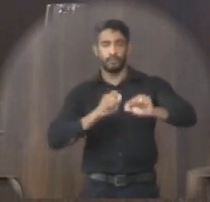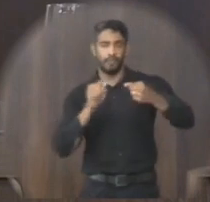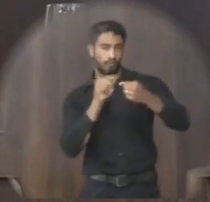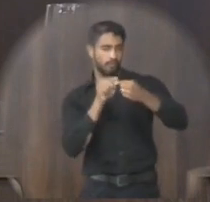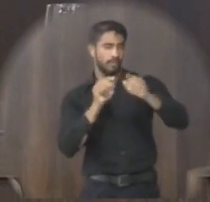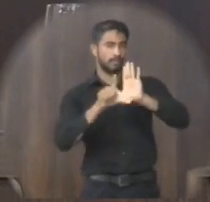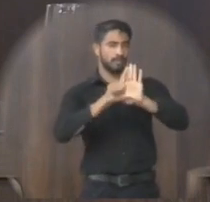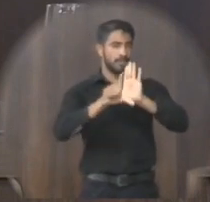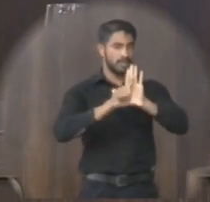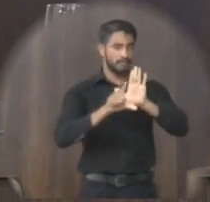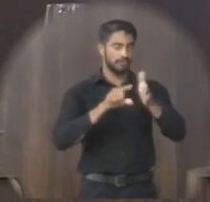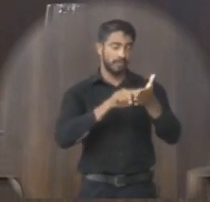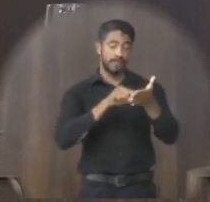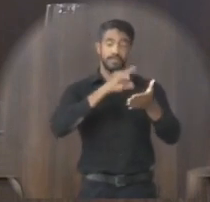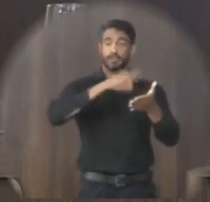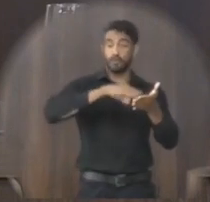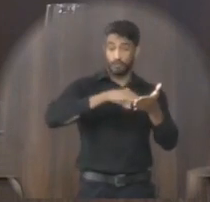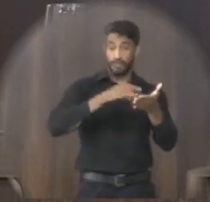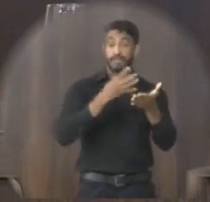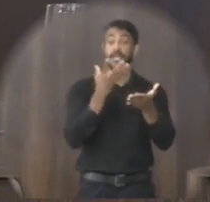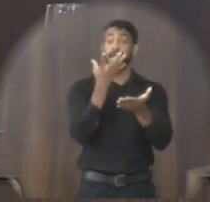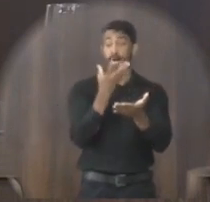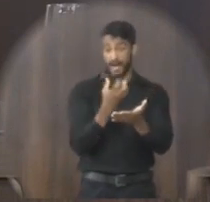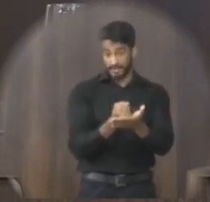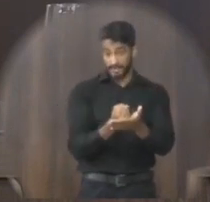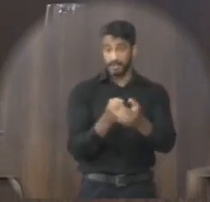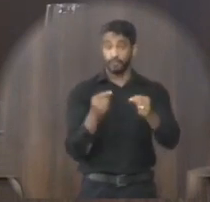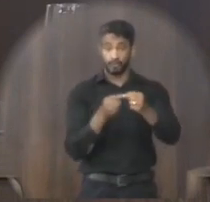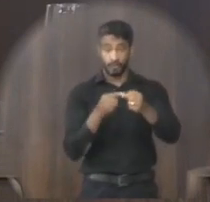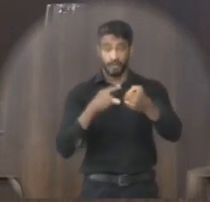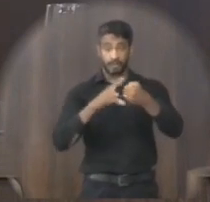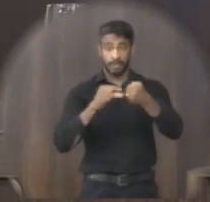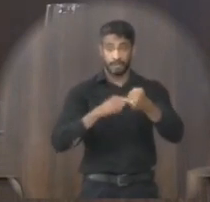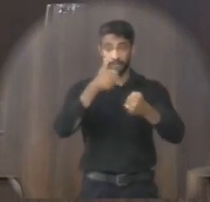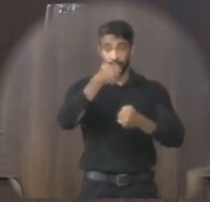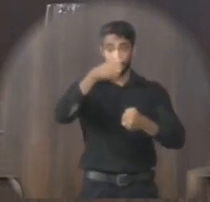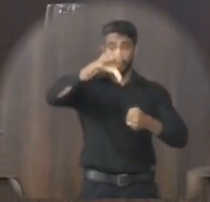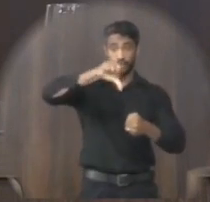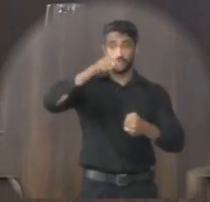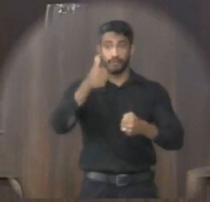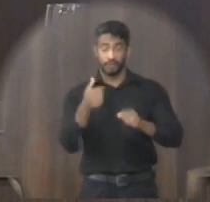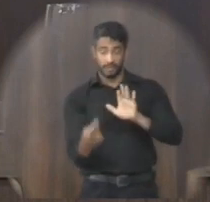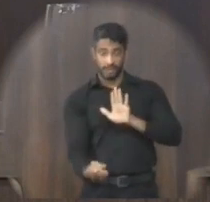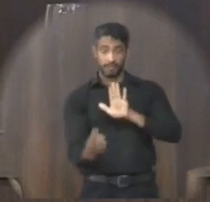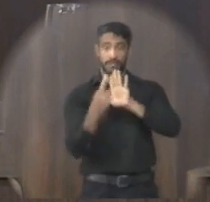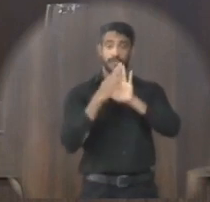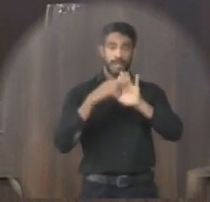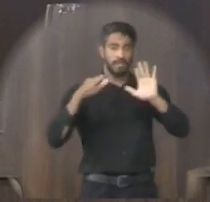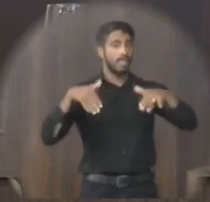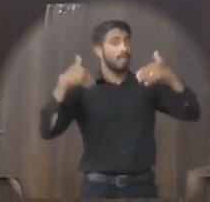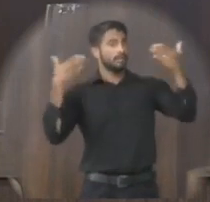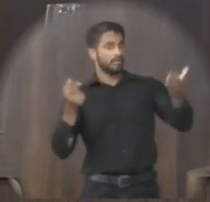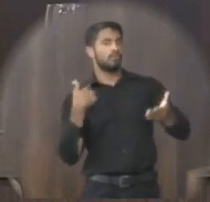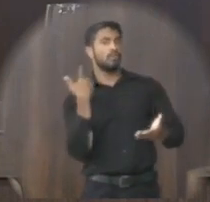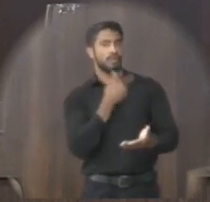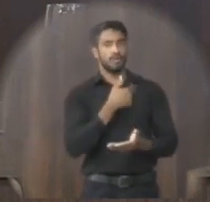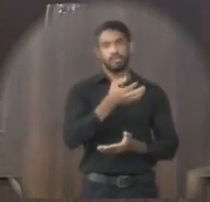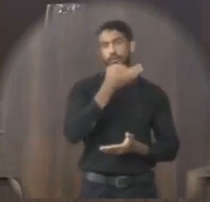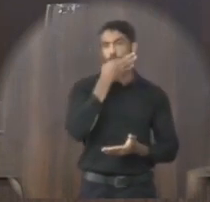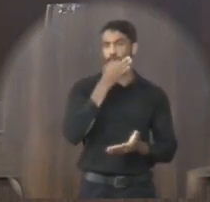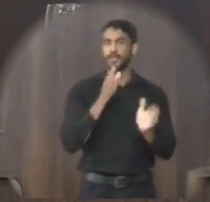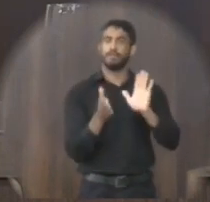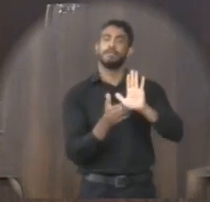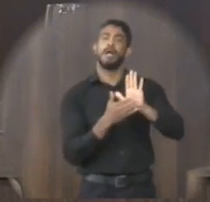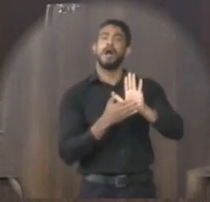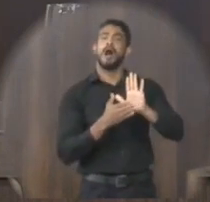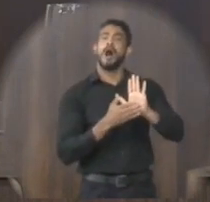legislativa seja dada a matéria a forma adequada nos termos do artigo 192 Regimento Interno Nesse passo opinamos por se dar a